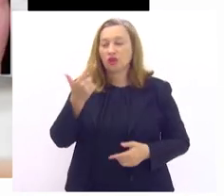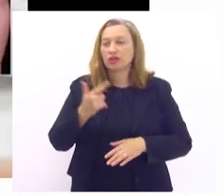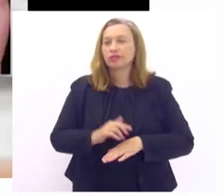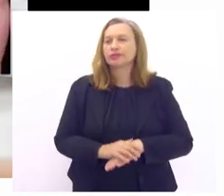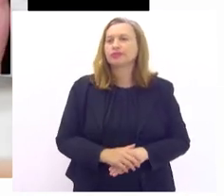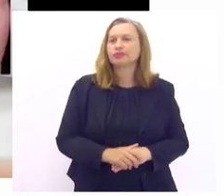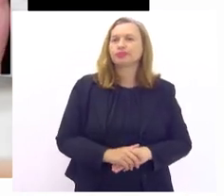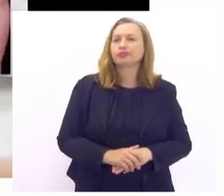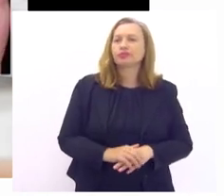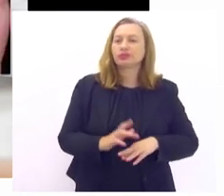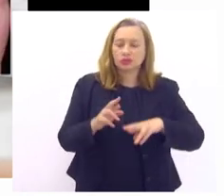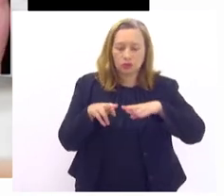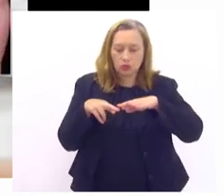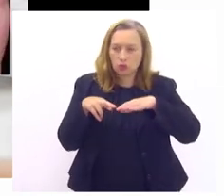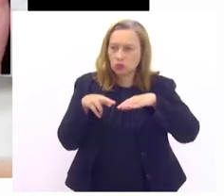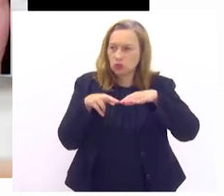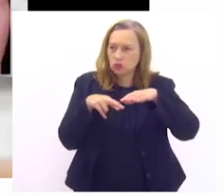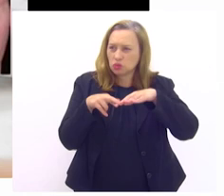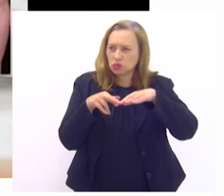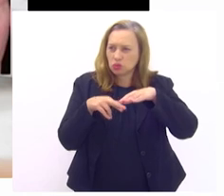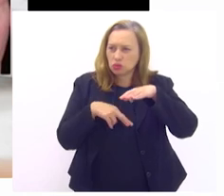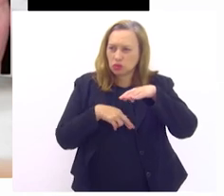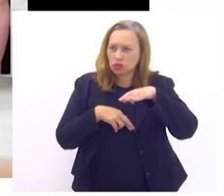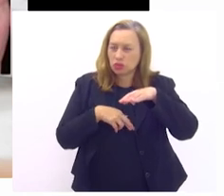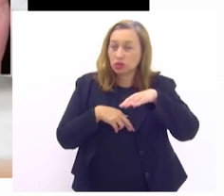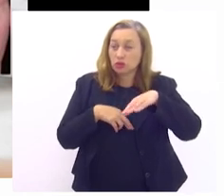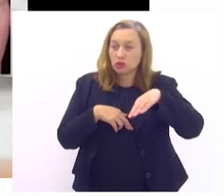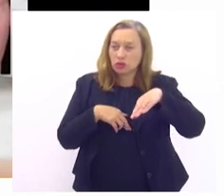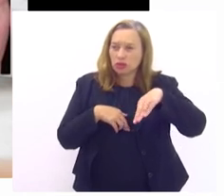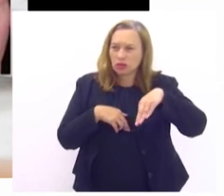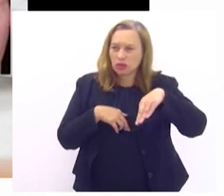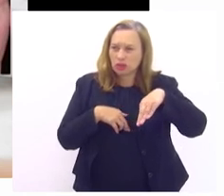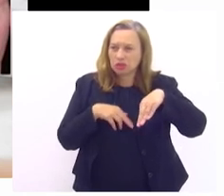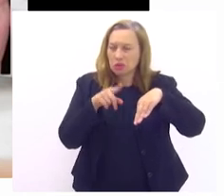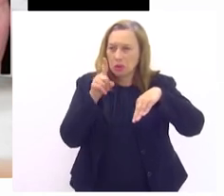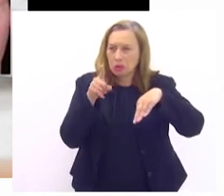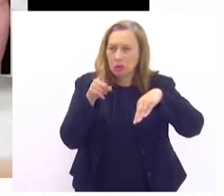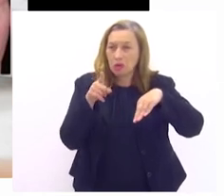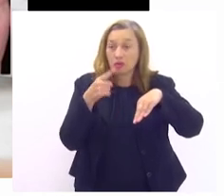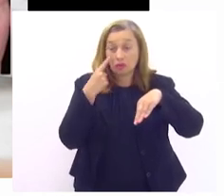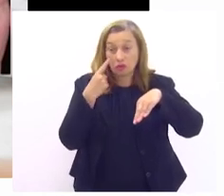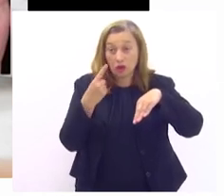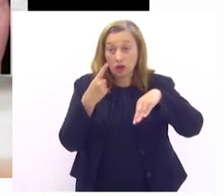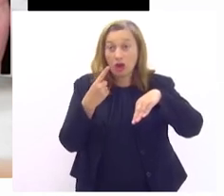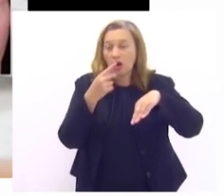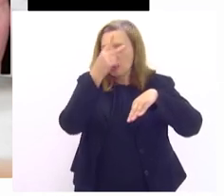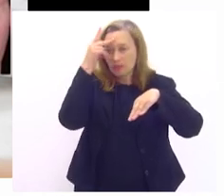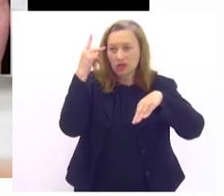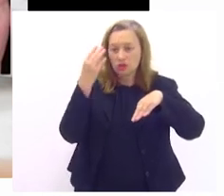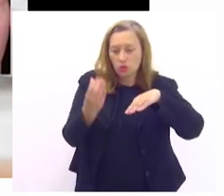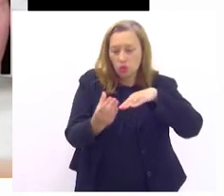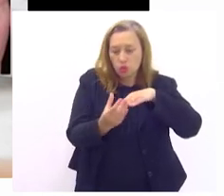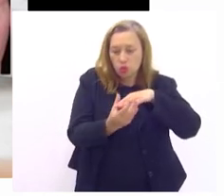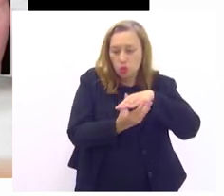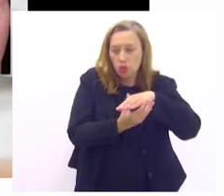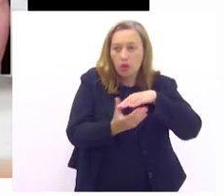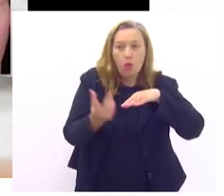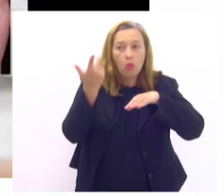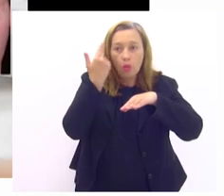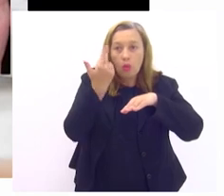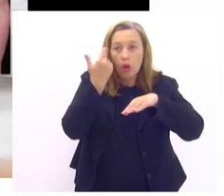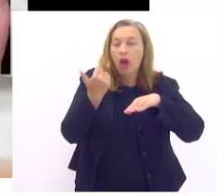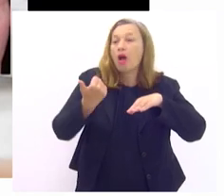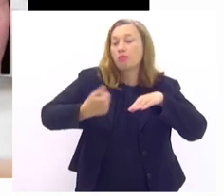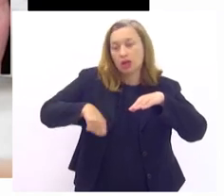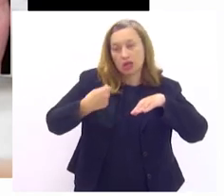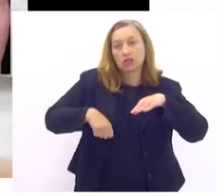isso dedos sobrepostos tá que também imagina uma pessoa usando um calçado normal essa pessoa precisa